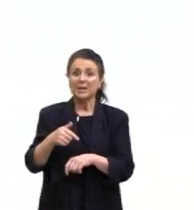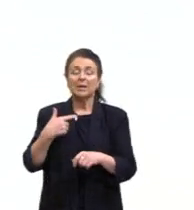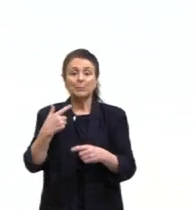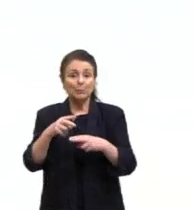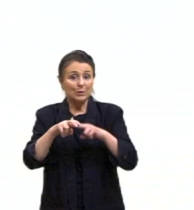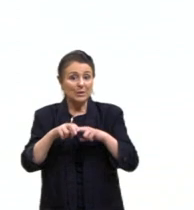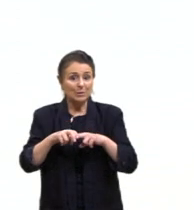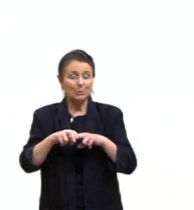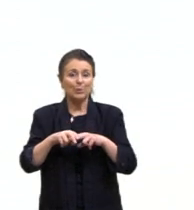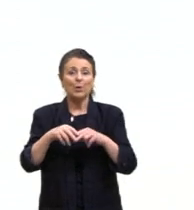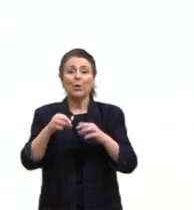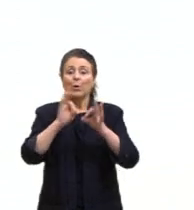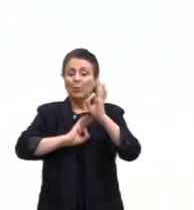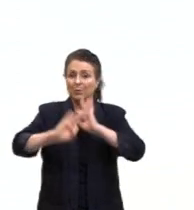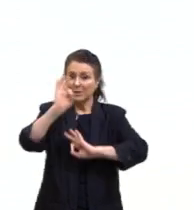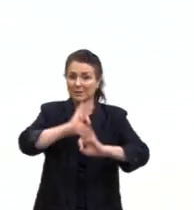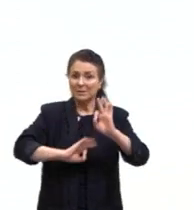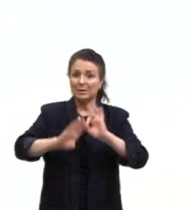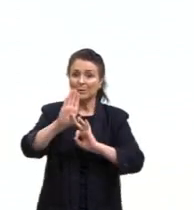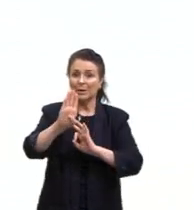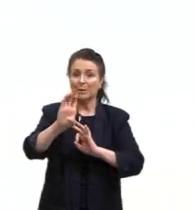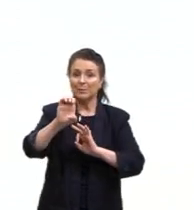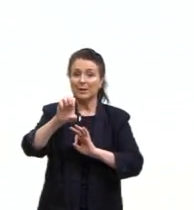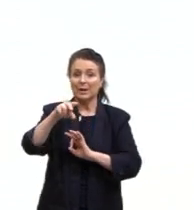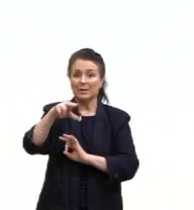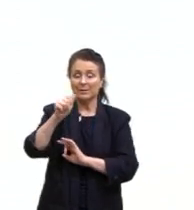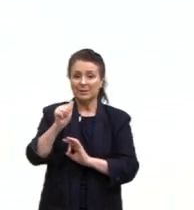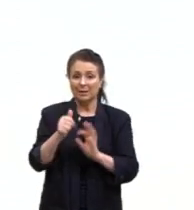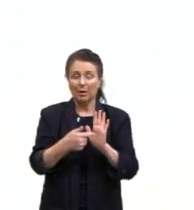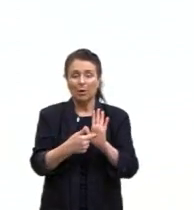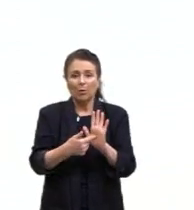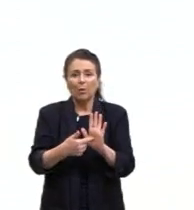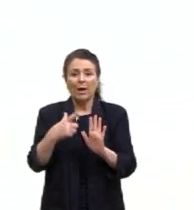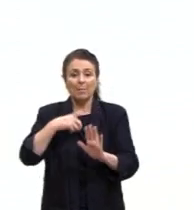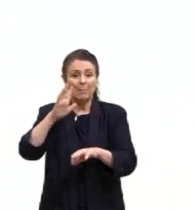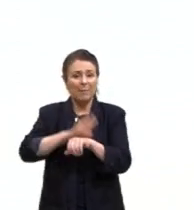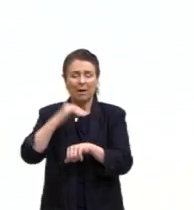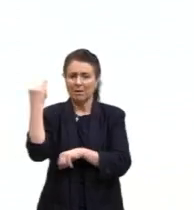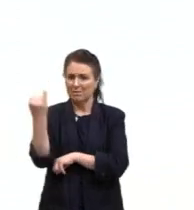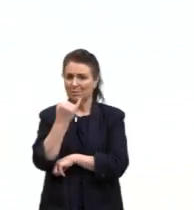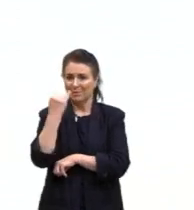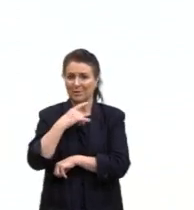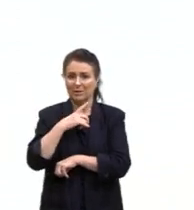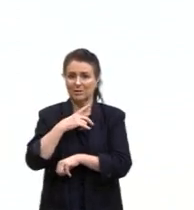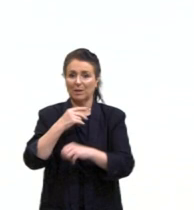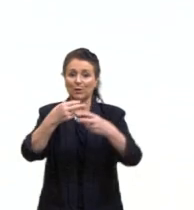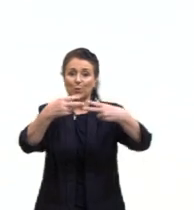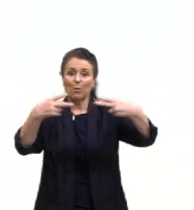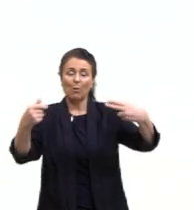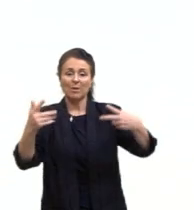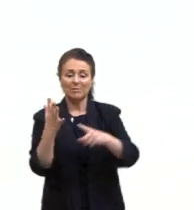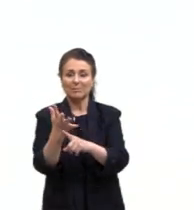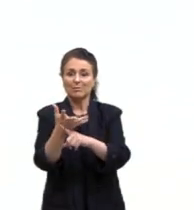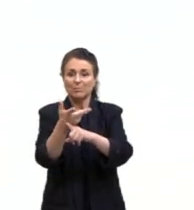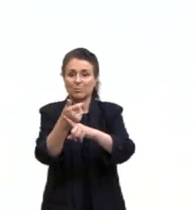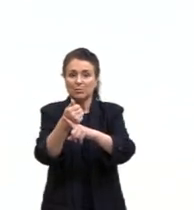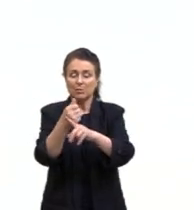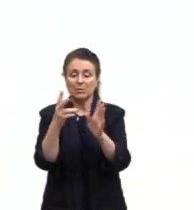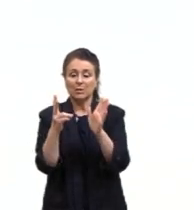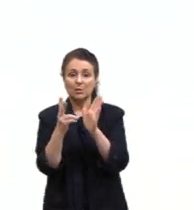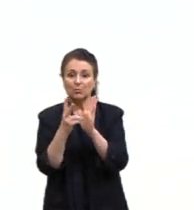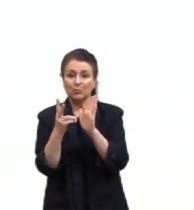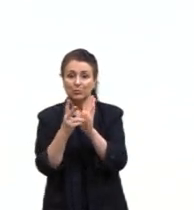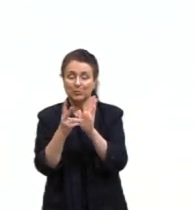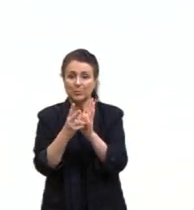importância. Essa Bienal, ela foi uma Bienal, gente, que teve obras de artistas indígenas,